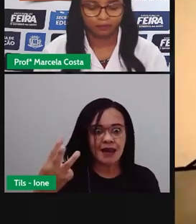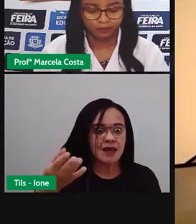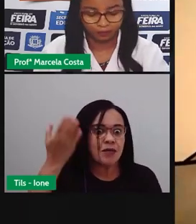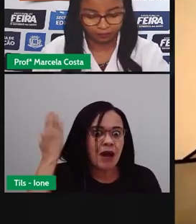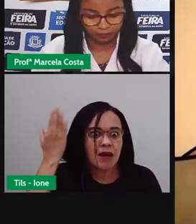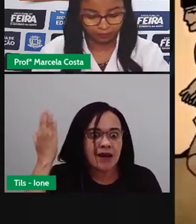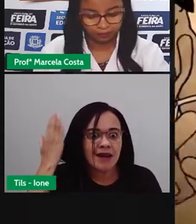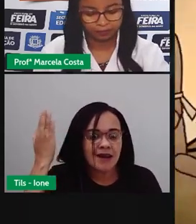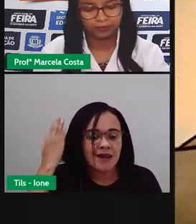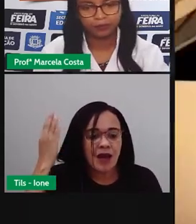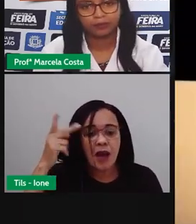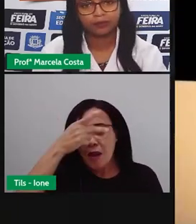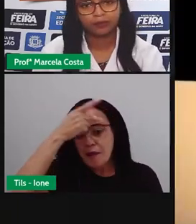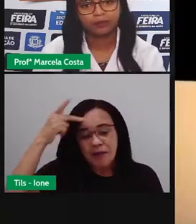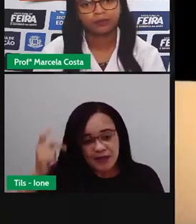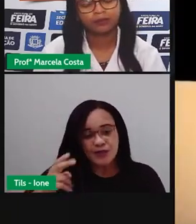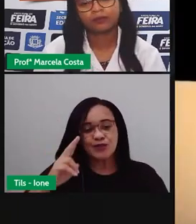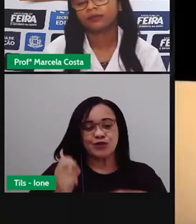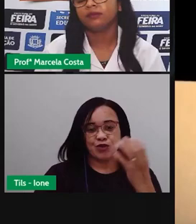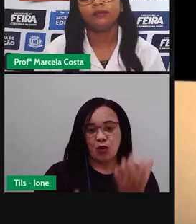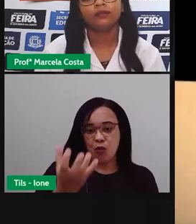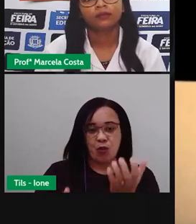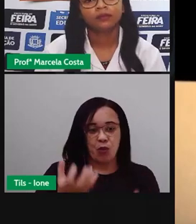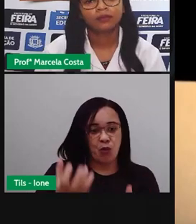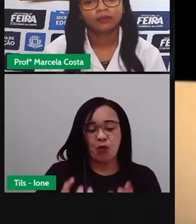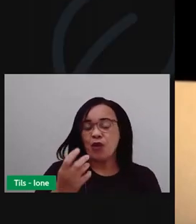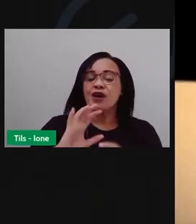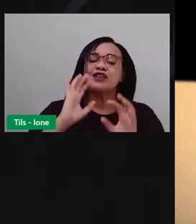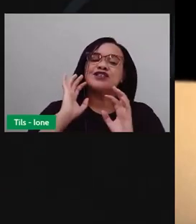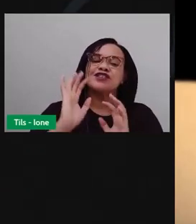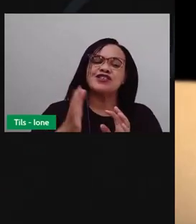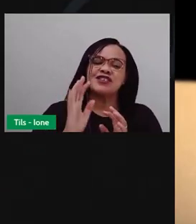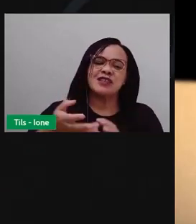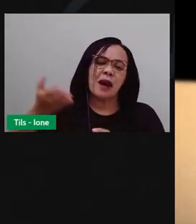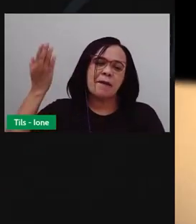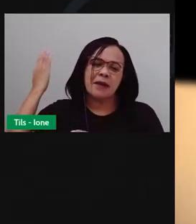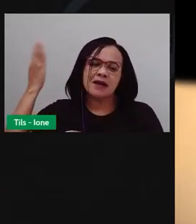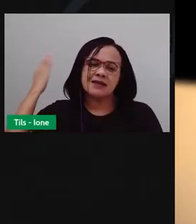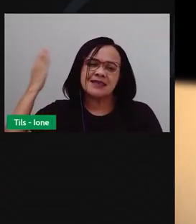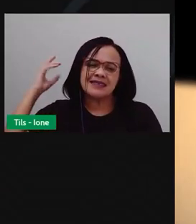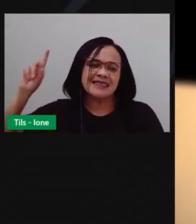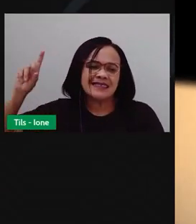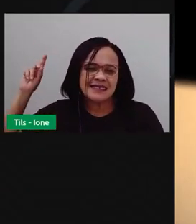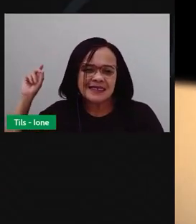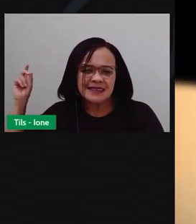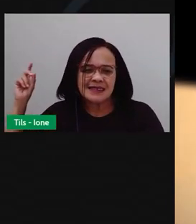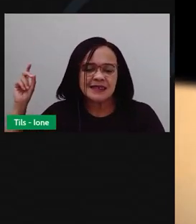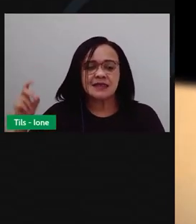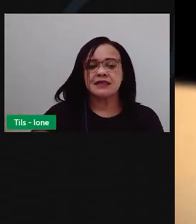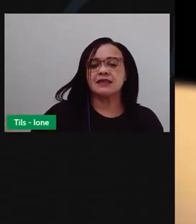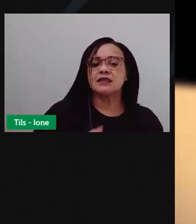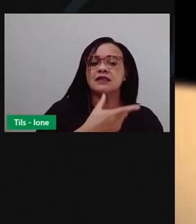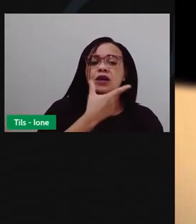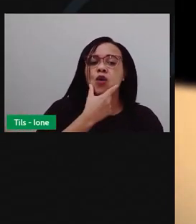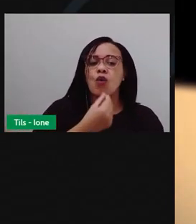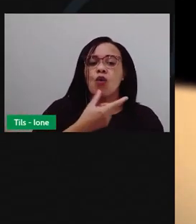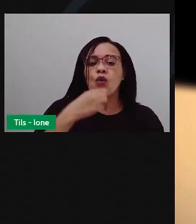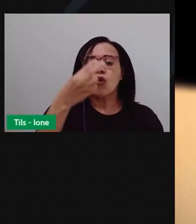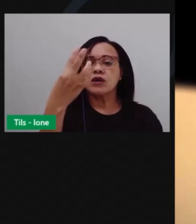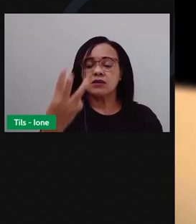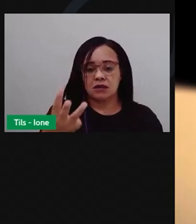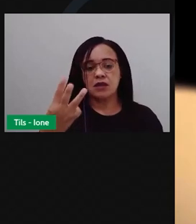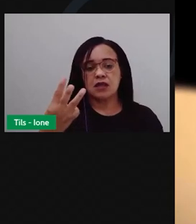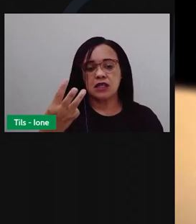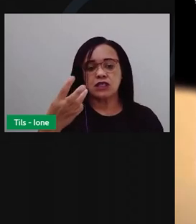muito antes do que você imaginava. Está associada a três santos. São João, São Pedro e